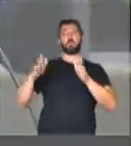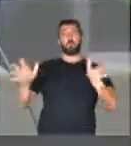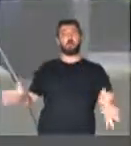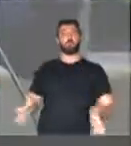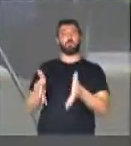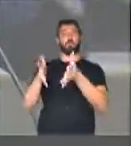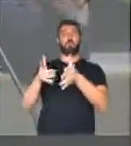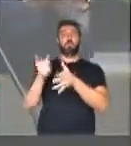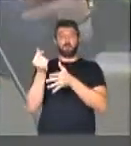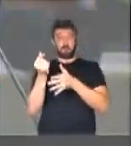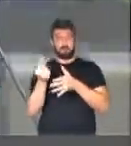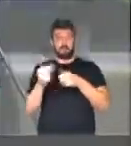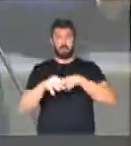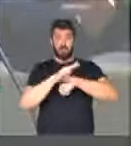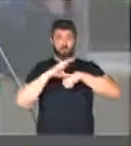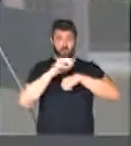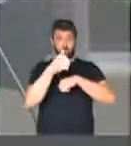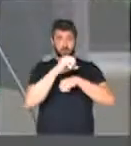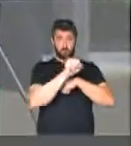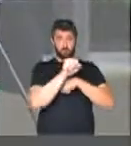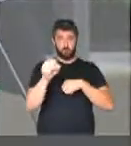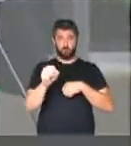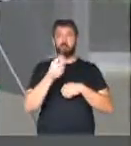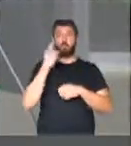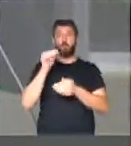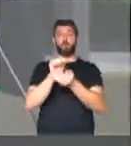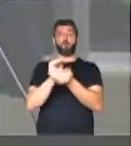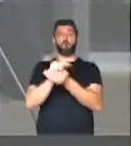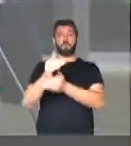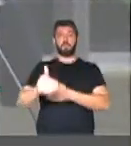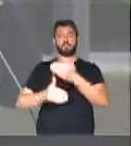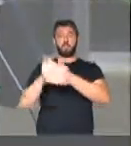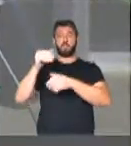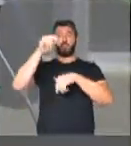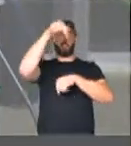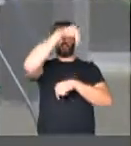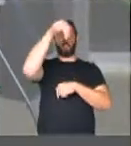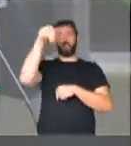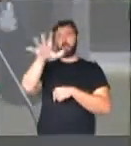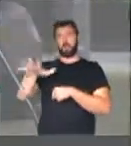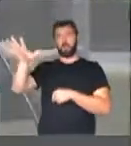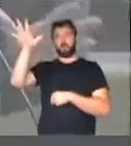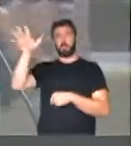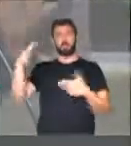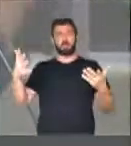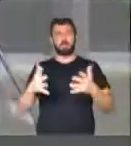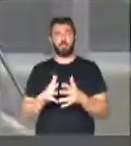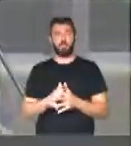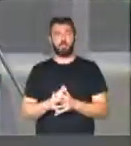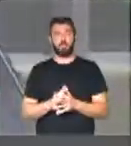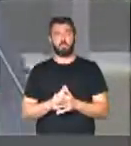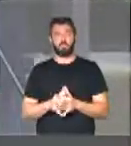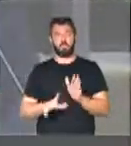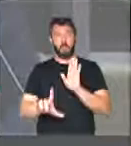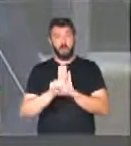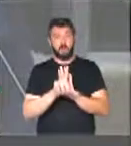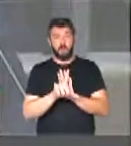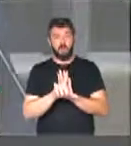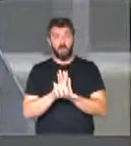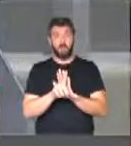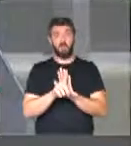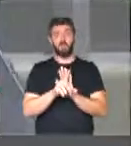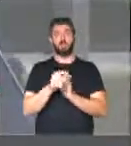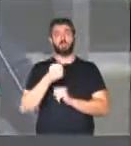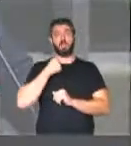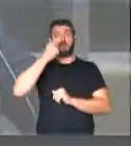caso, a Constituinte estabeleceu os fundos de desenvolvimento do Norte e do Nordeste. Então, esta lei dá